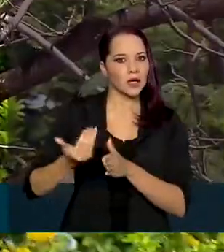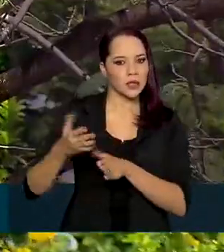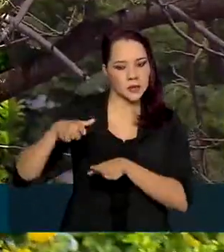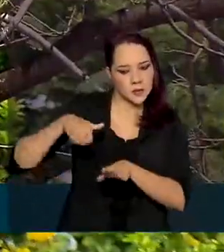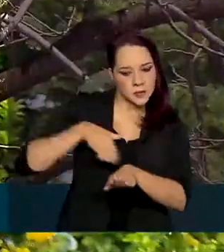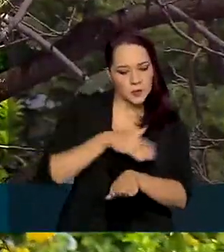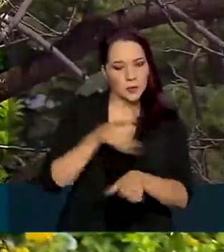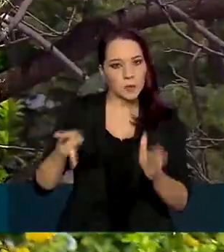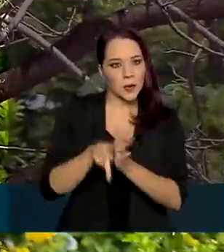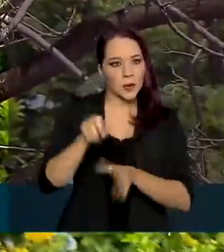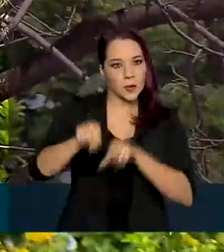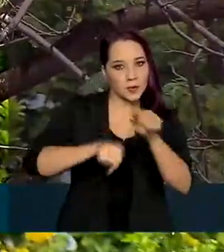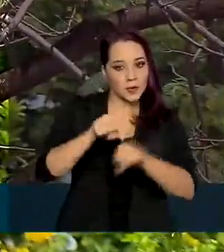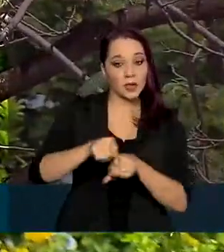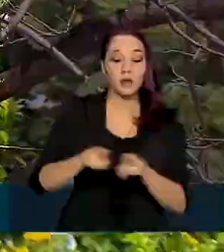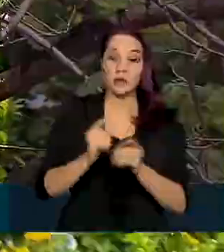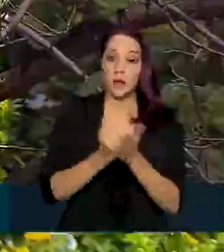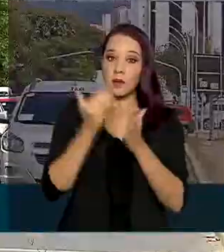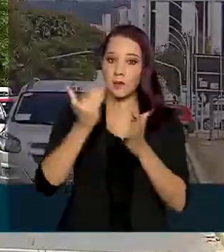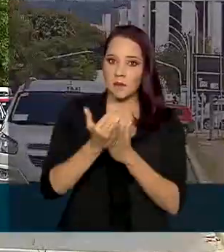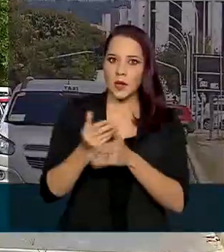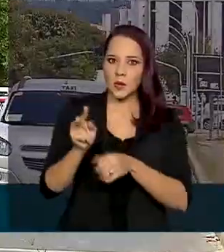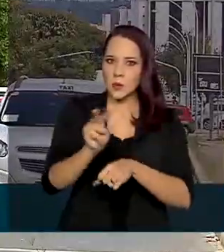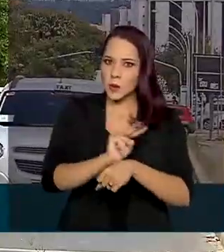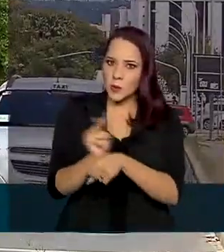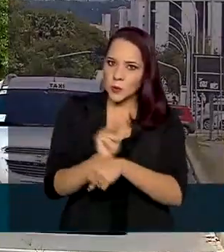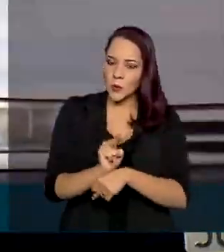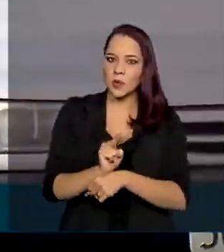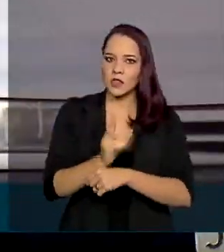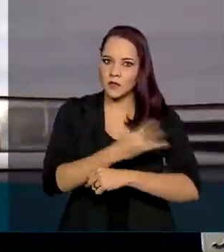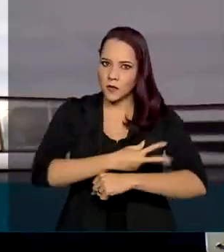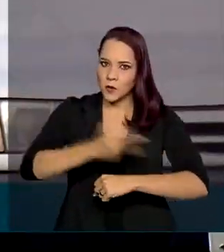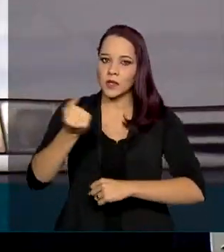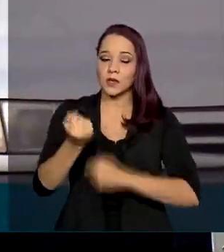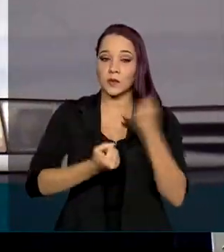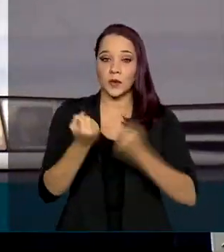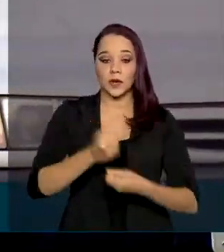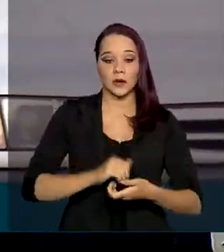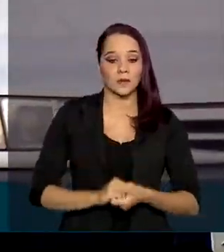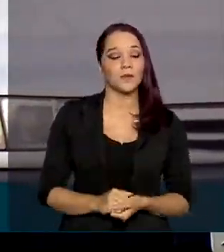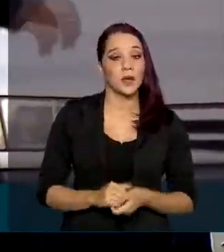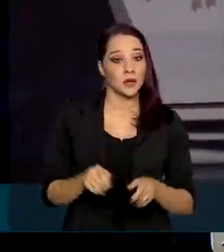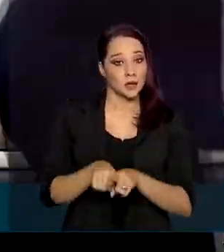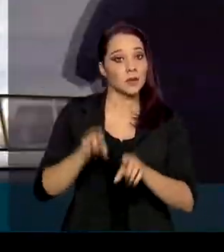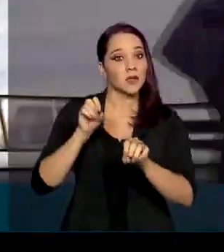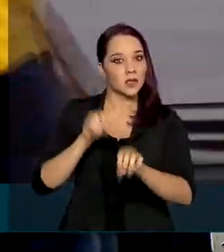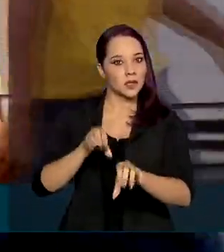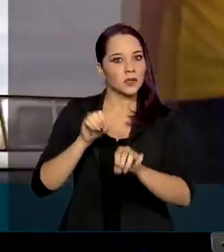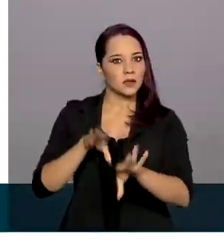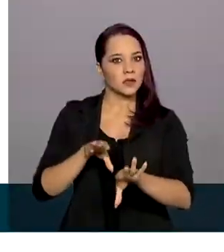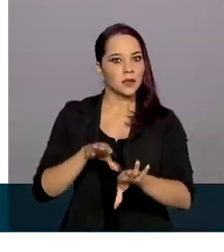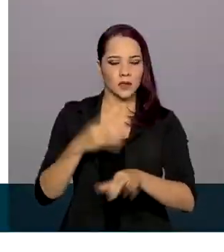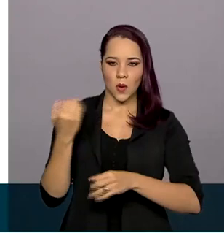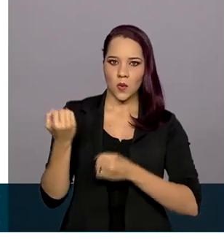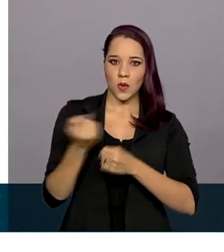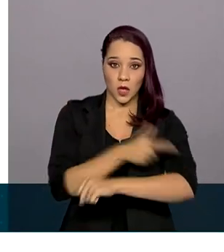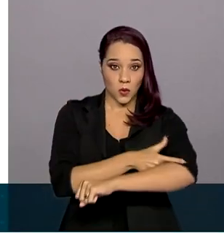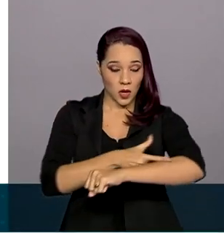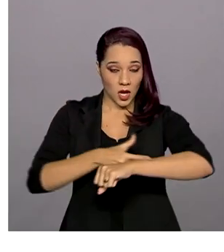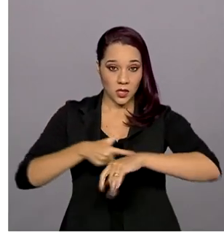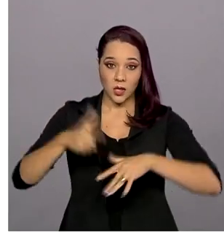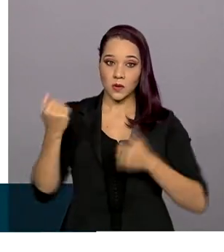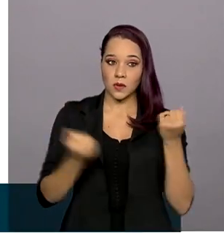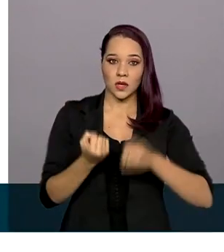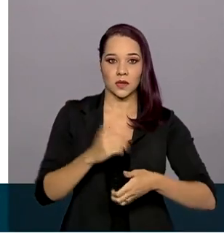e também maior controle de velocidade para os carros, além de educação no trânsito. E o trânsito